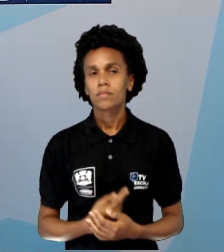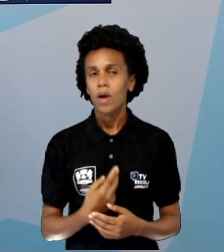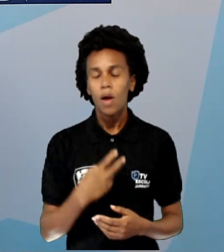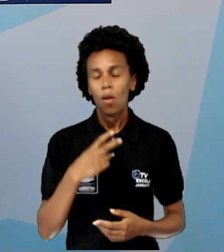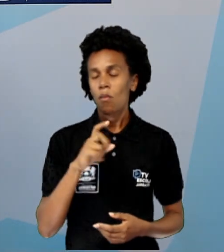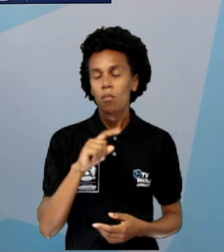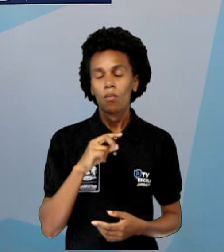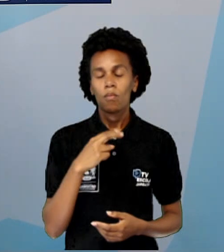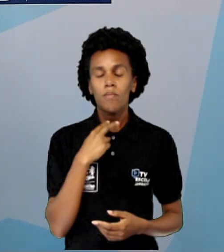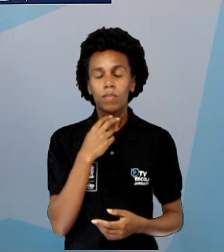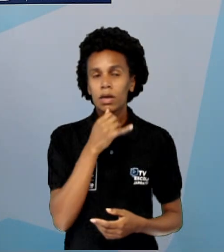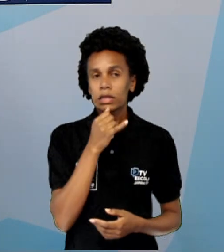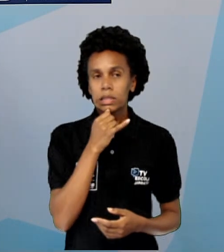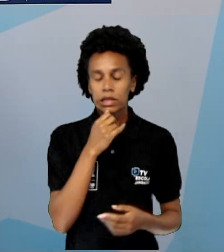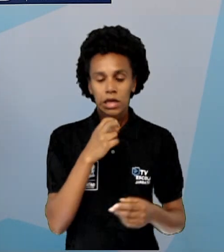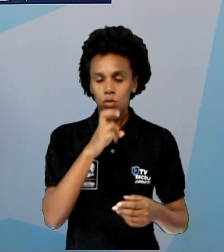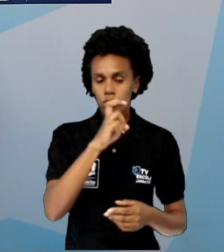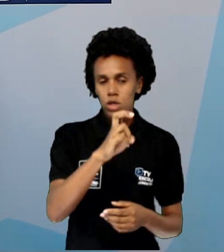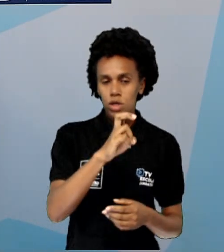exemplo. Preste atenção.